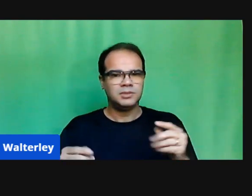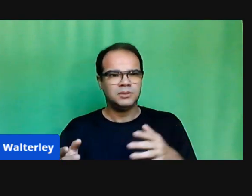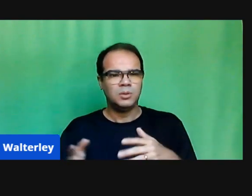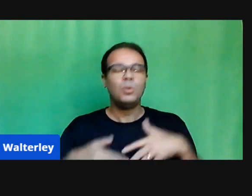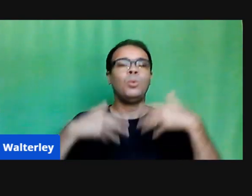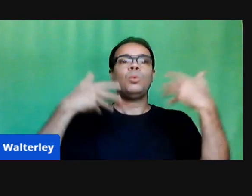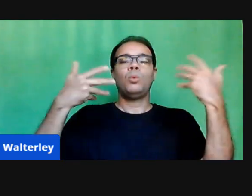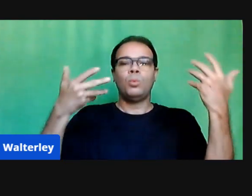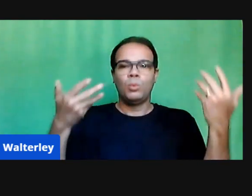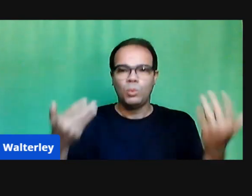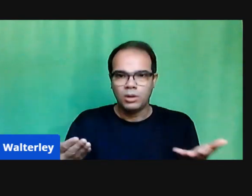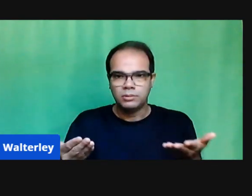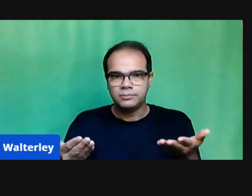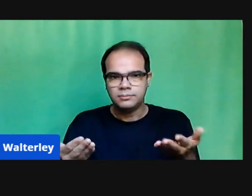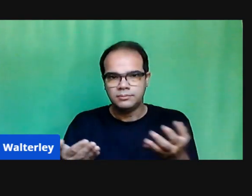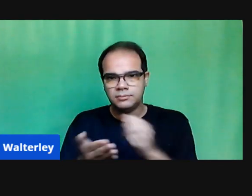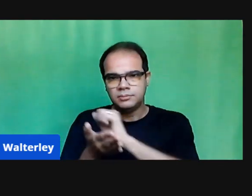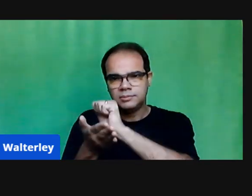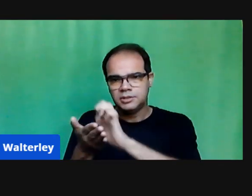atividades